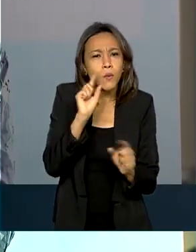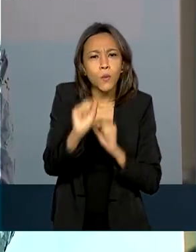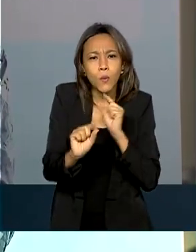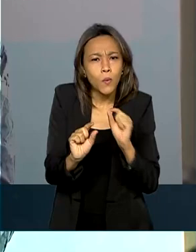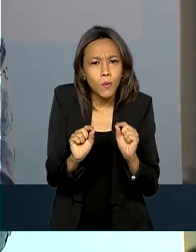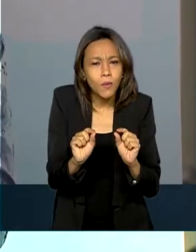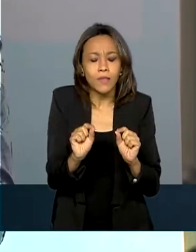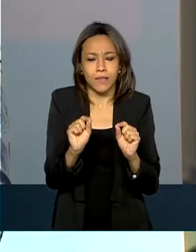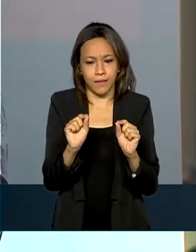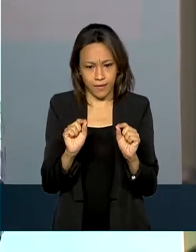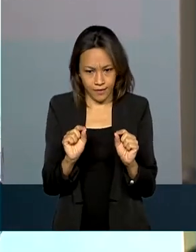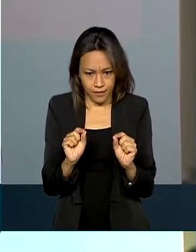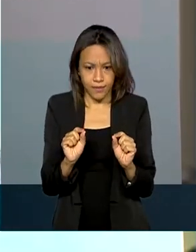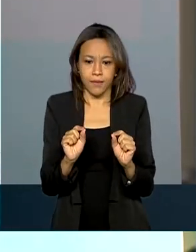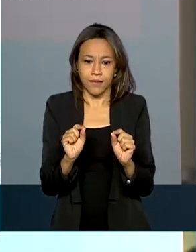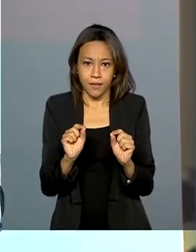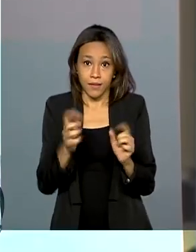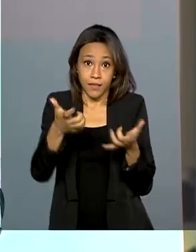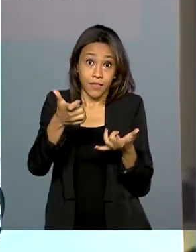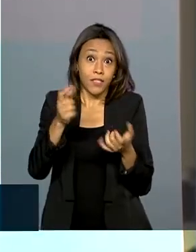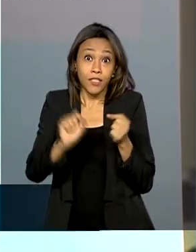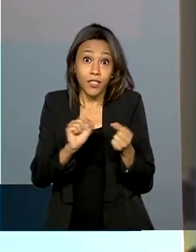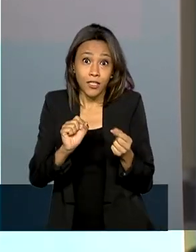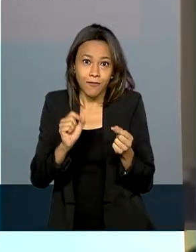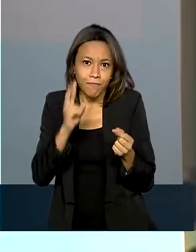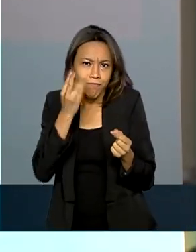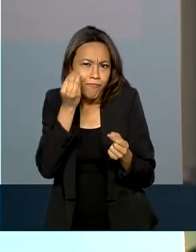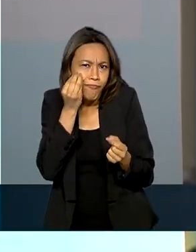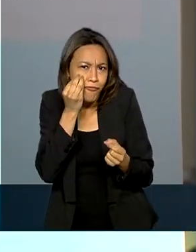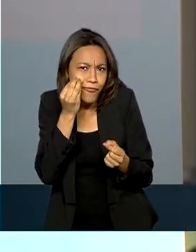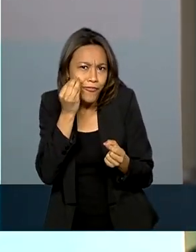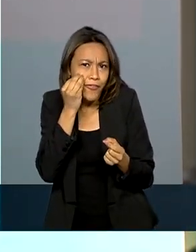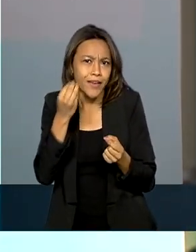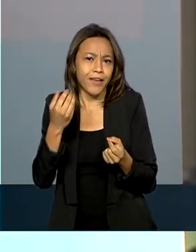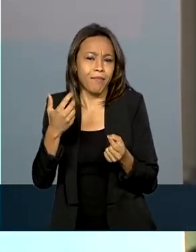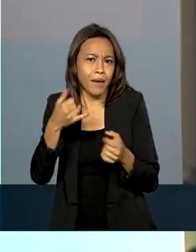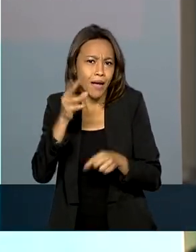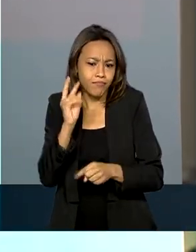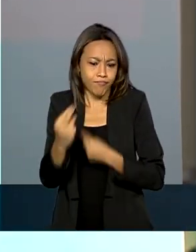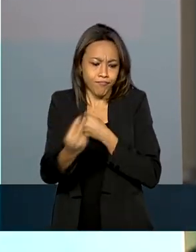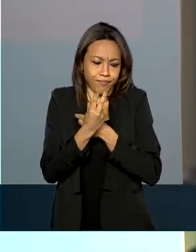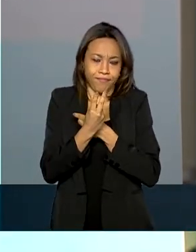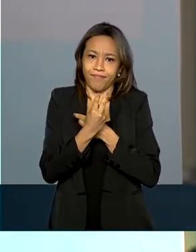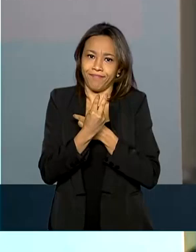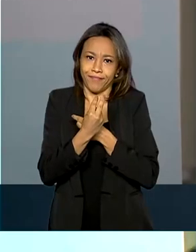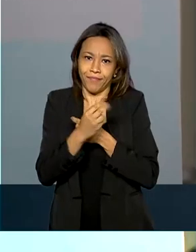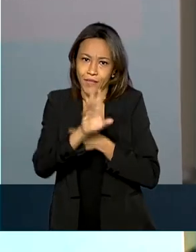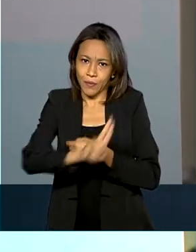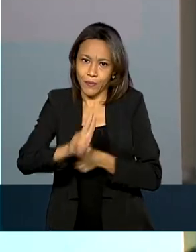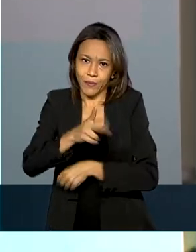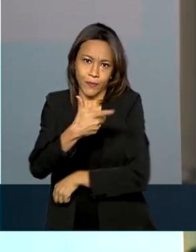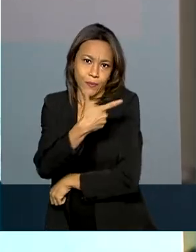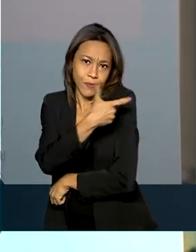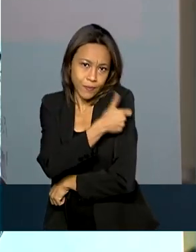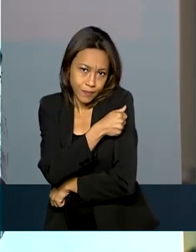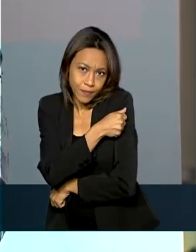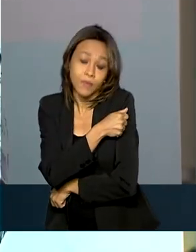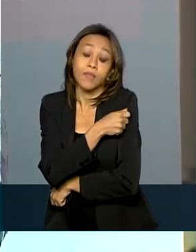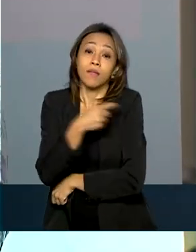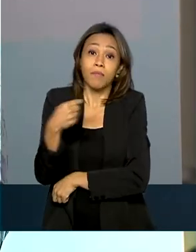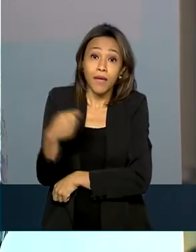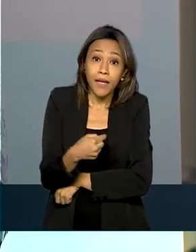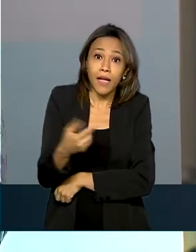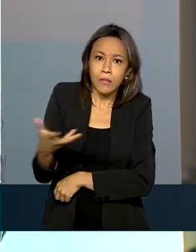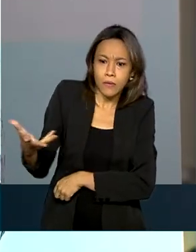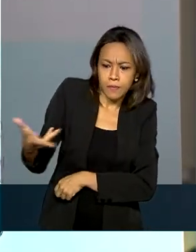carga, digamos assim, de estimulação para esse sistema imune, para essa imunidade inata, de forma que ela se tornasse